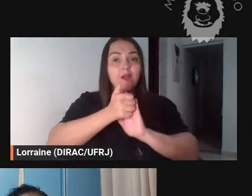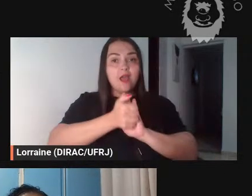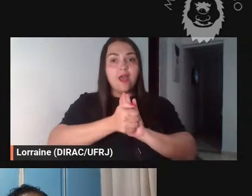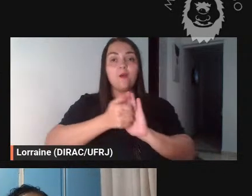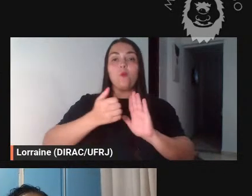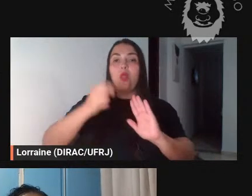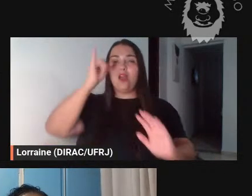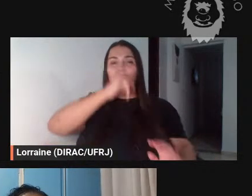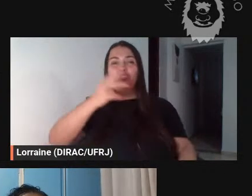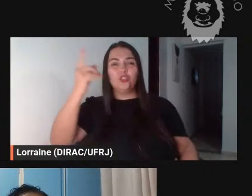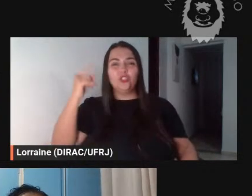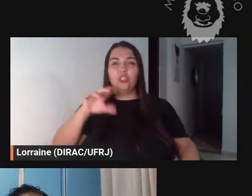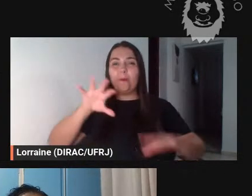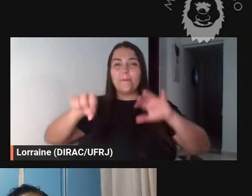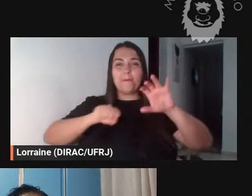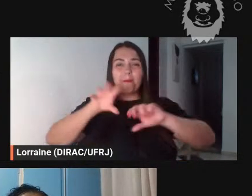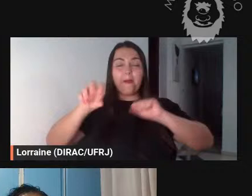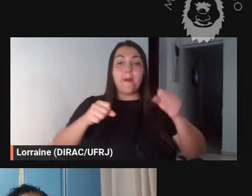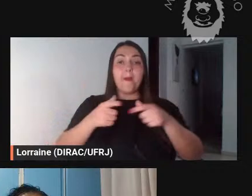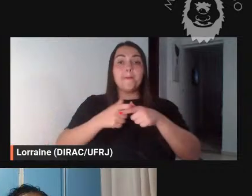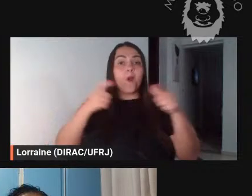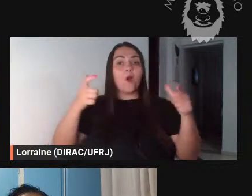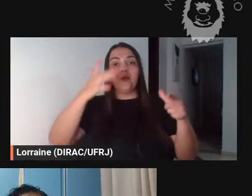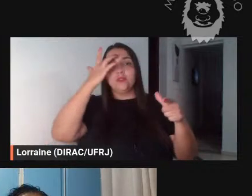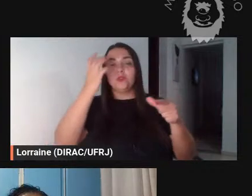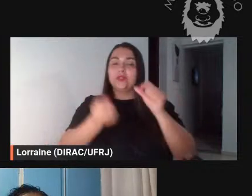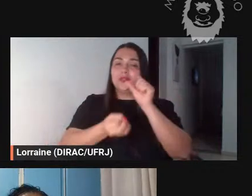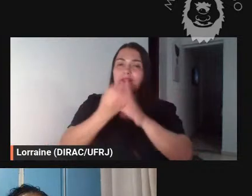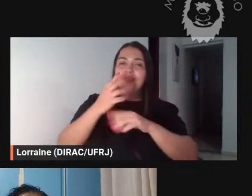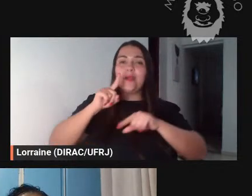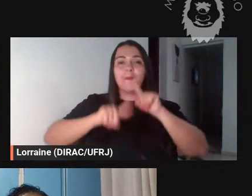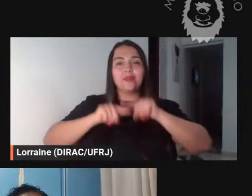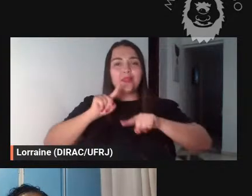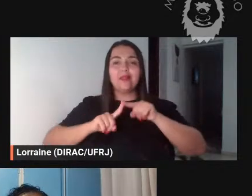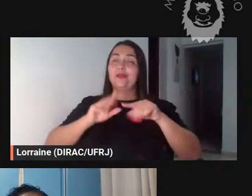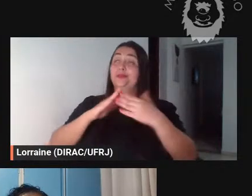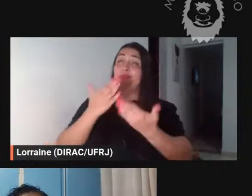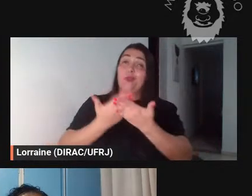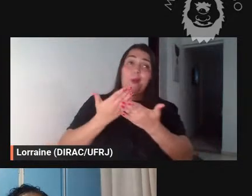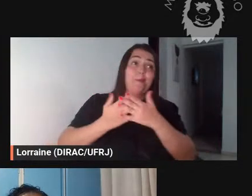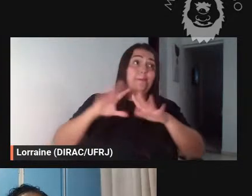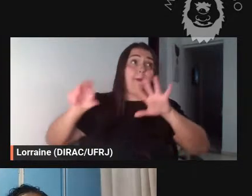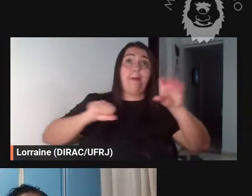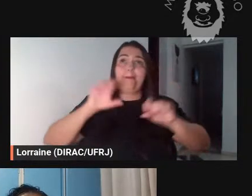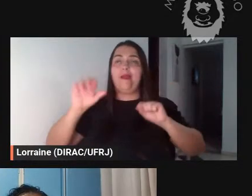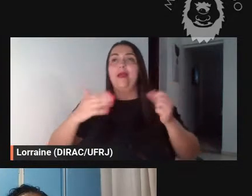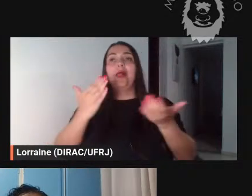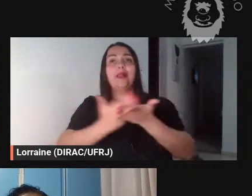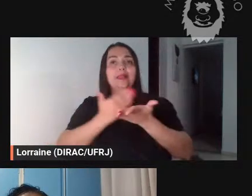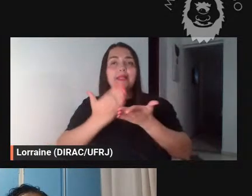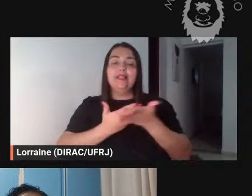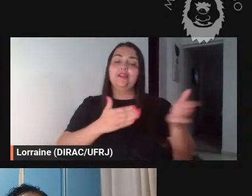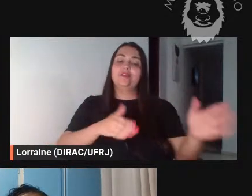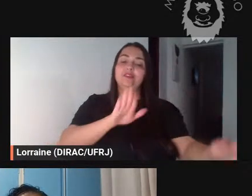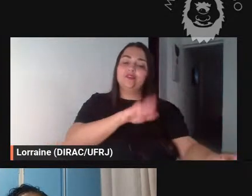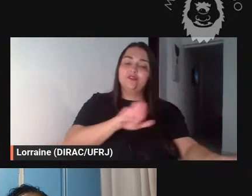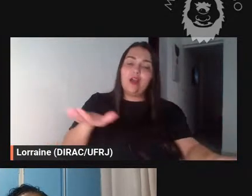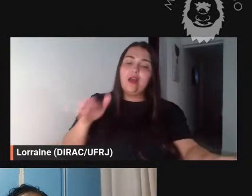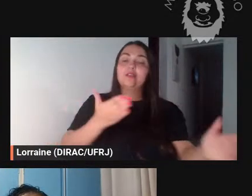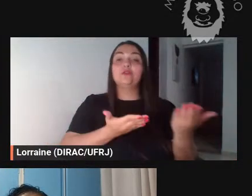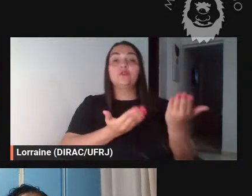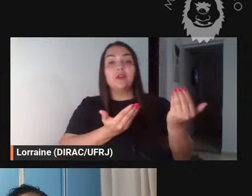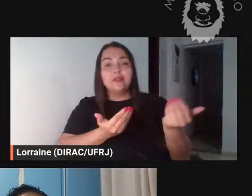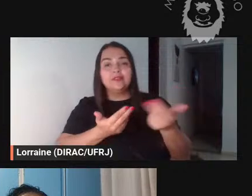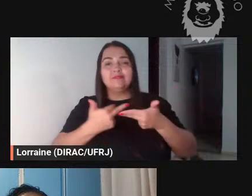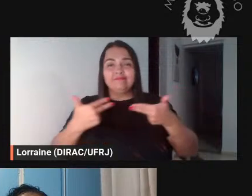pelos produtores de material escolar ou de livros infantos juvenis né